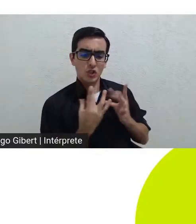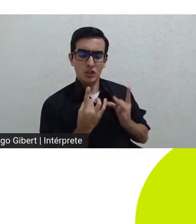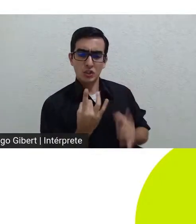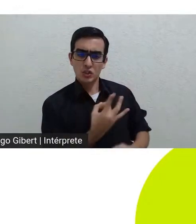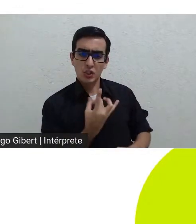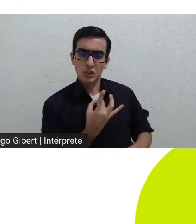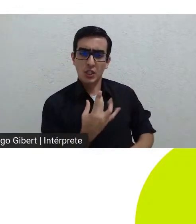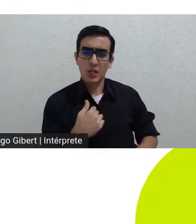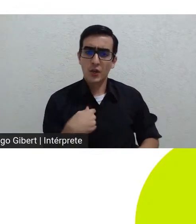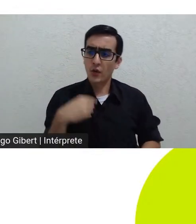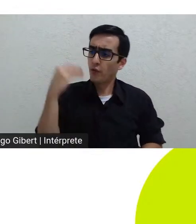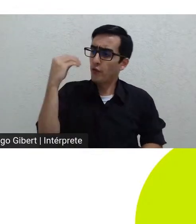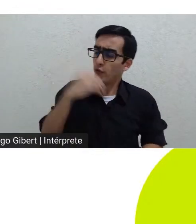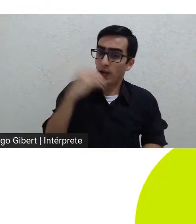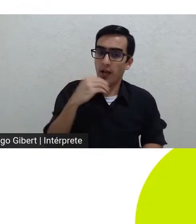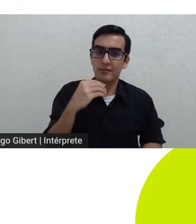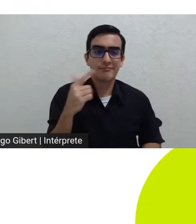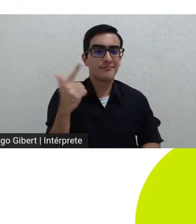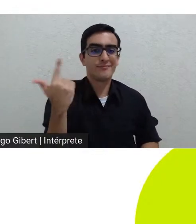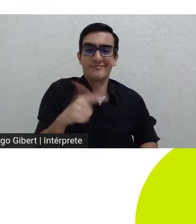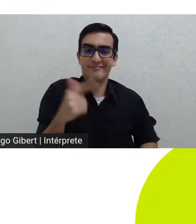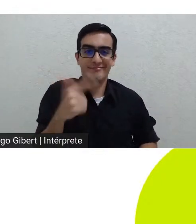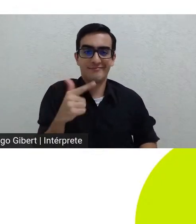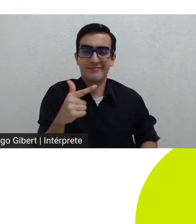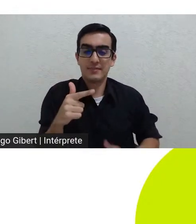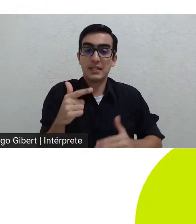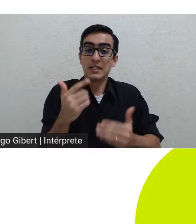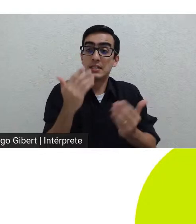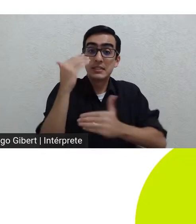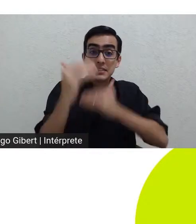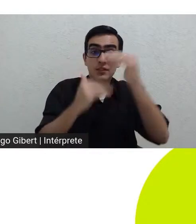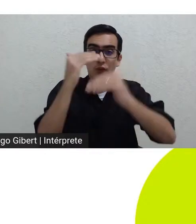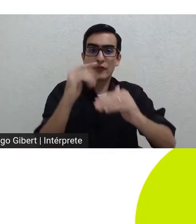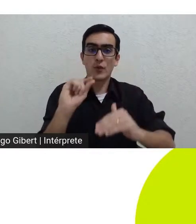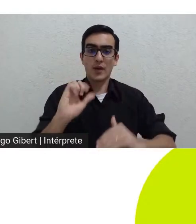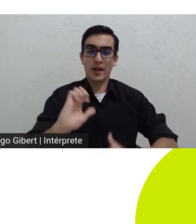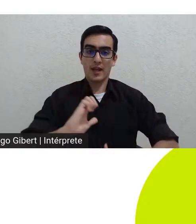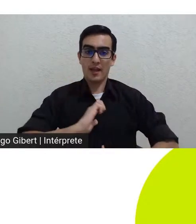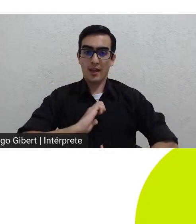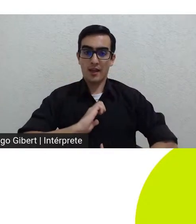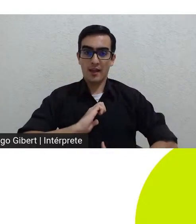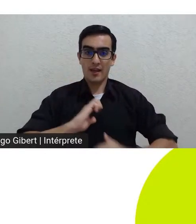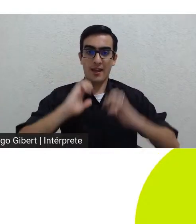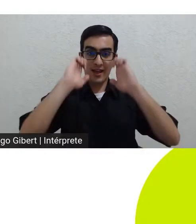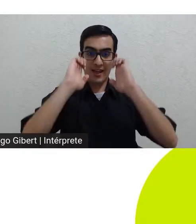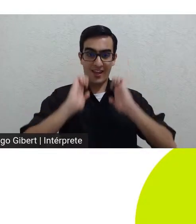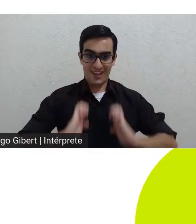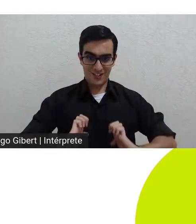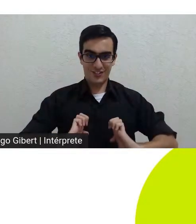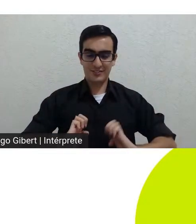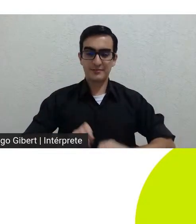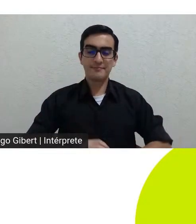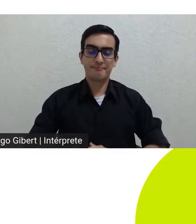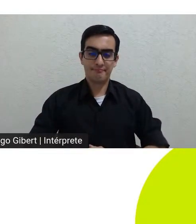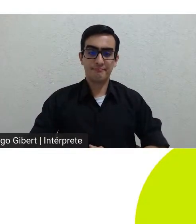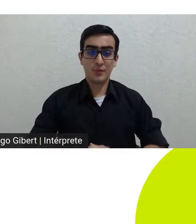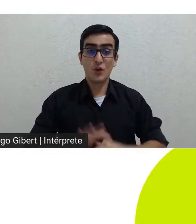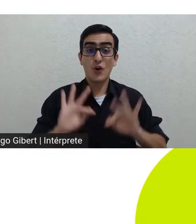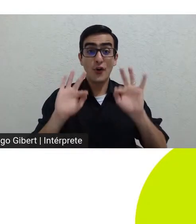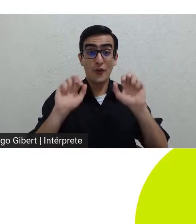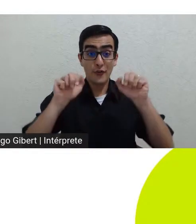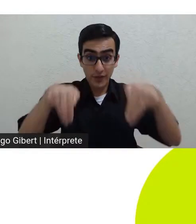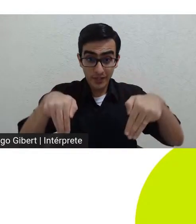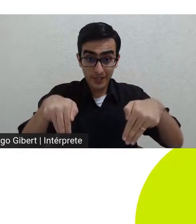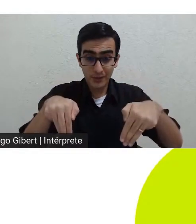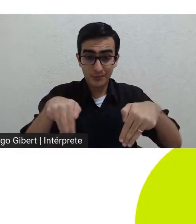e desenvolver um senso ético nesta condição não há como escapar o final é